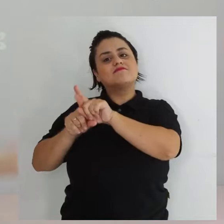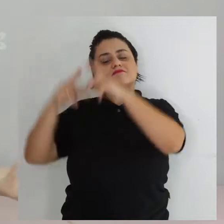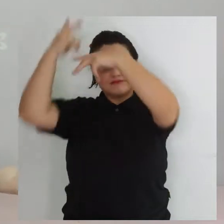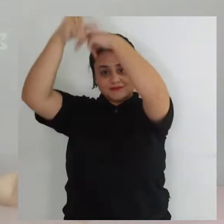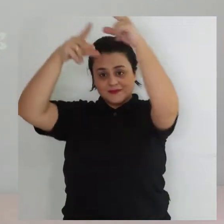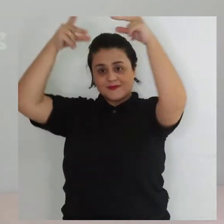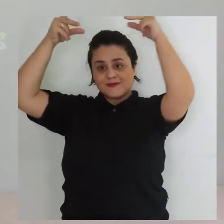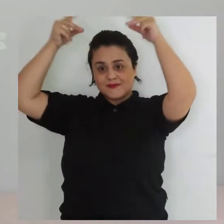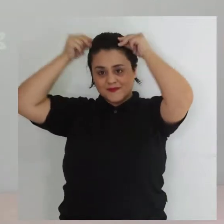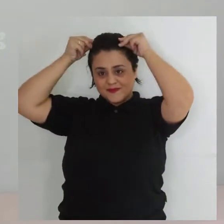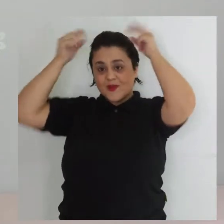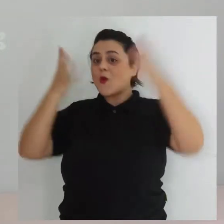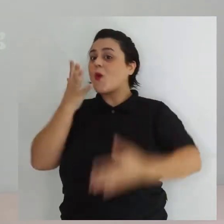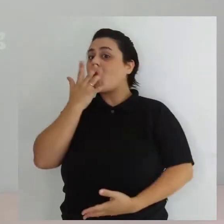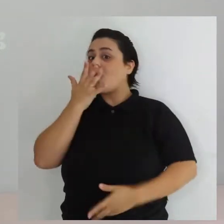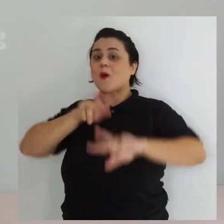fita colorida.